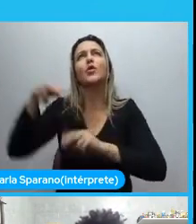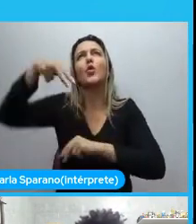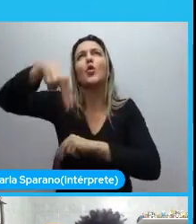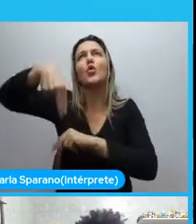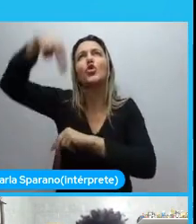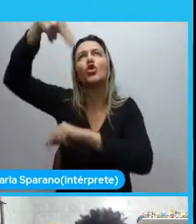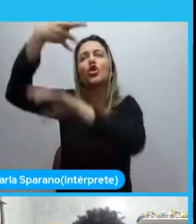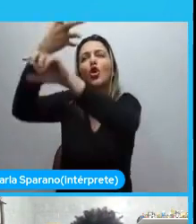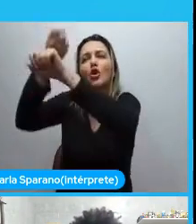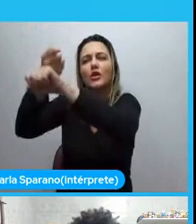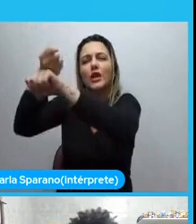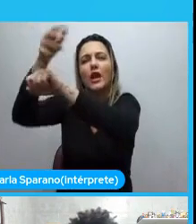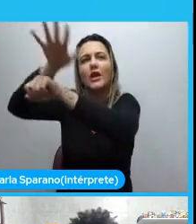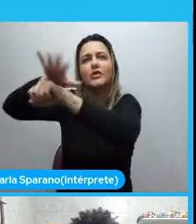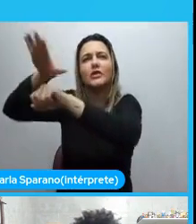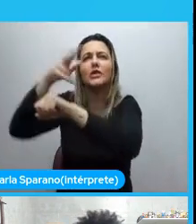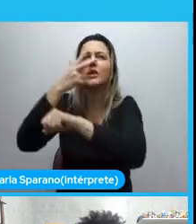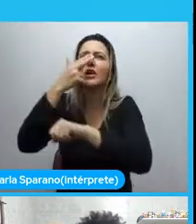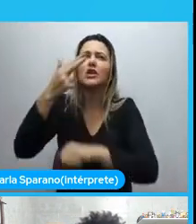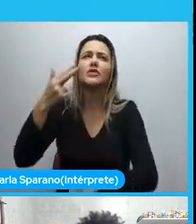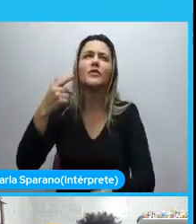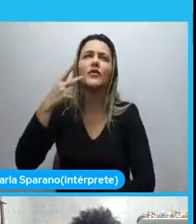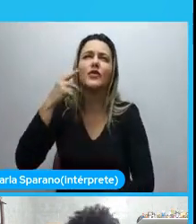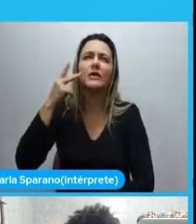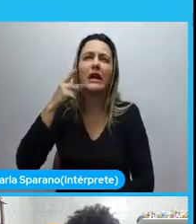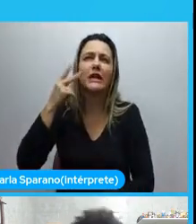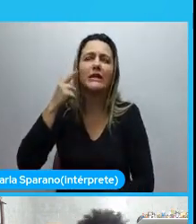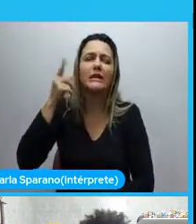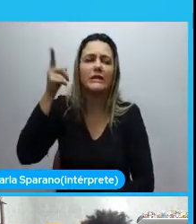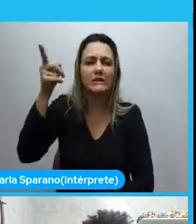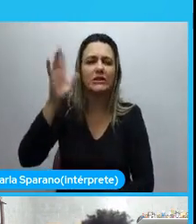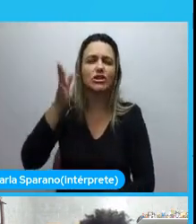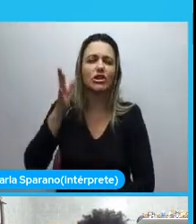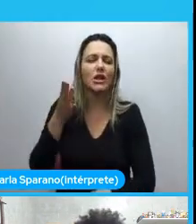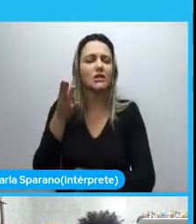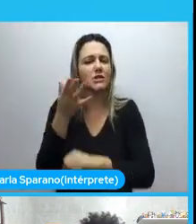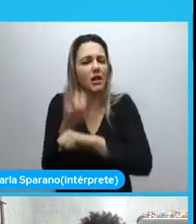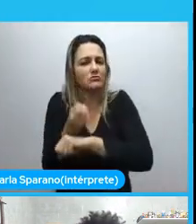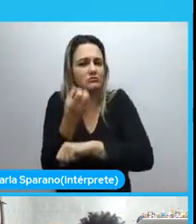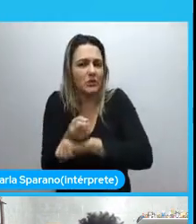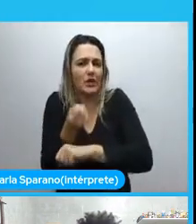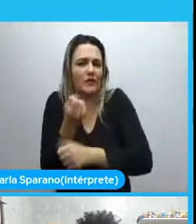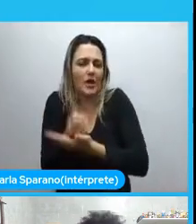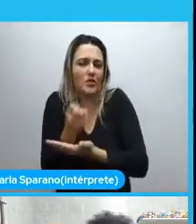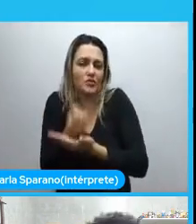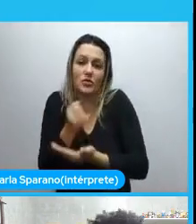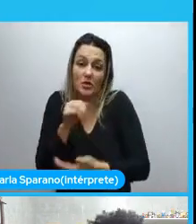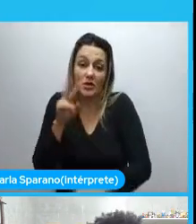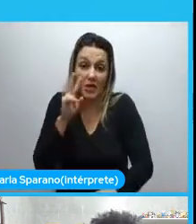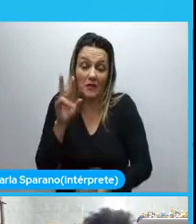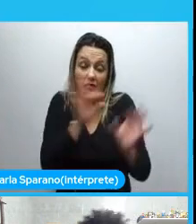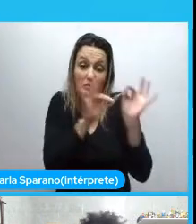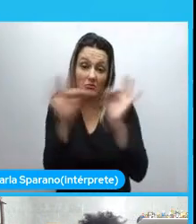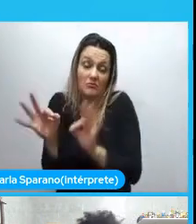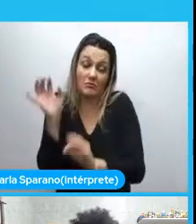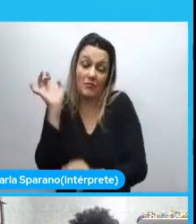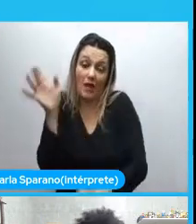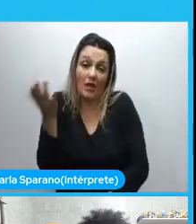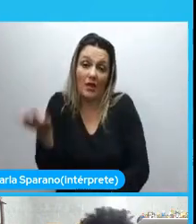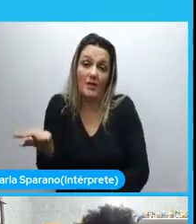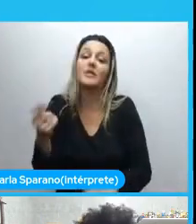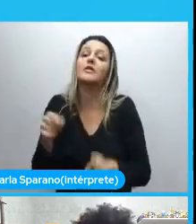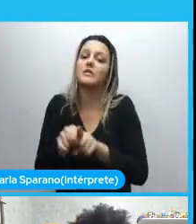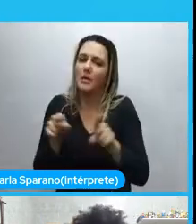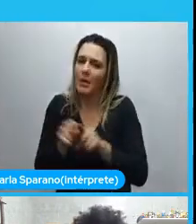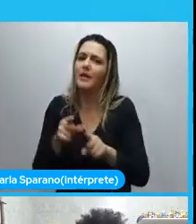Não me lembro. Meu Deus. Desde Fortaleza. Acho que foi. E está gravado. Aí. Se você quiser assistir. Está lá. E eu falo um pouquinho sobre isso. Mas. Além de mim. Tem um monte de